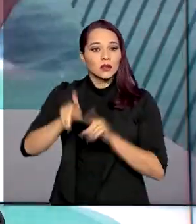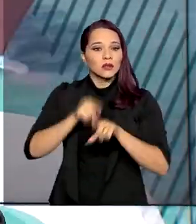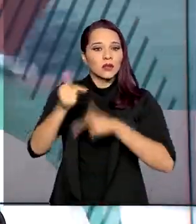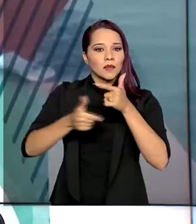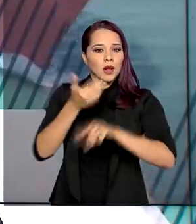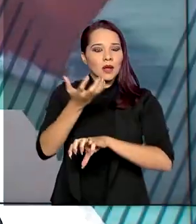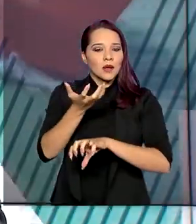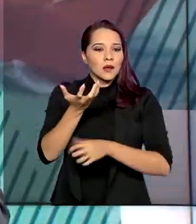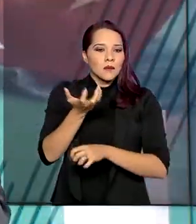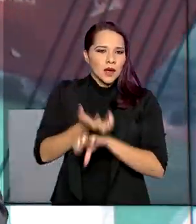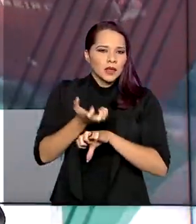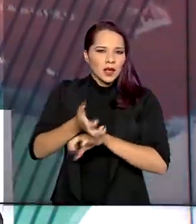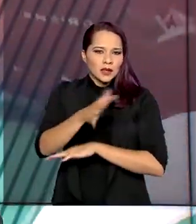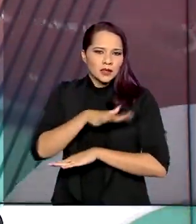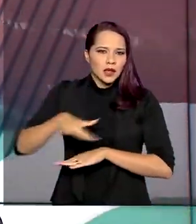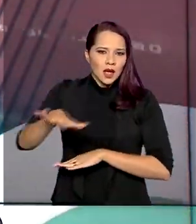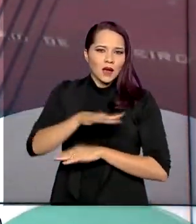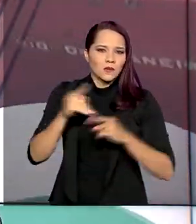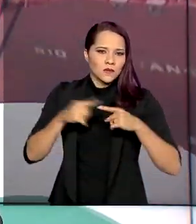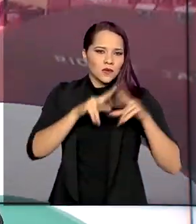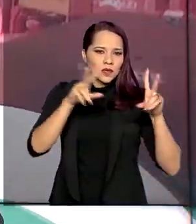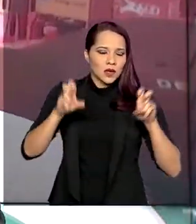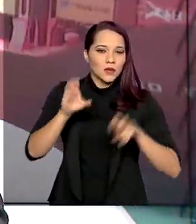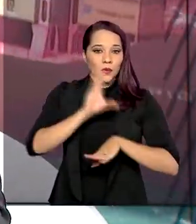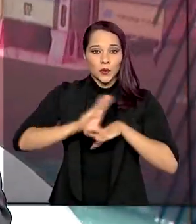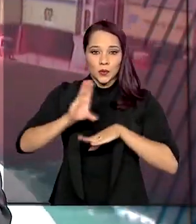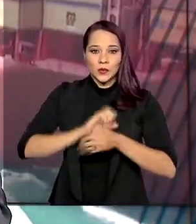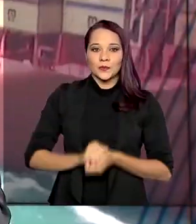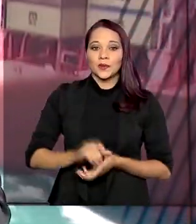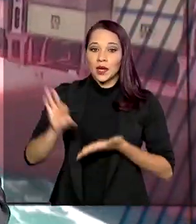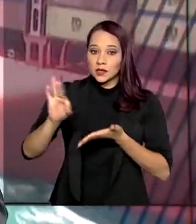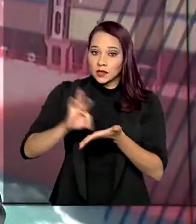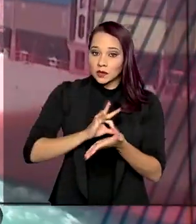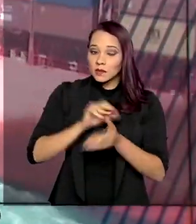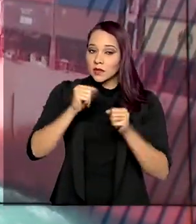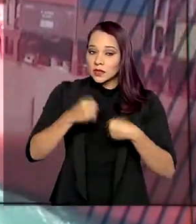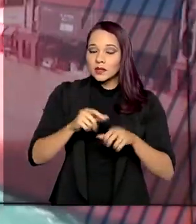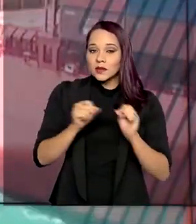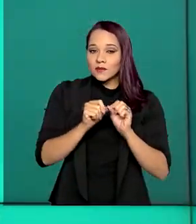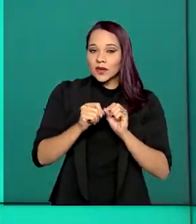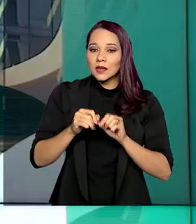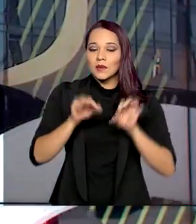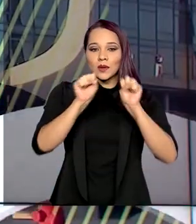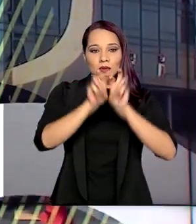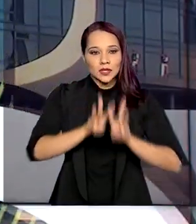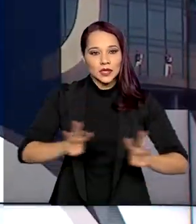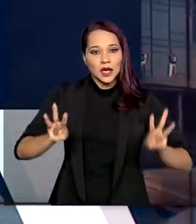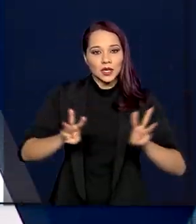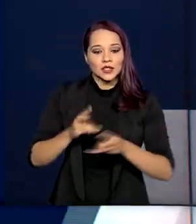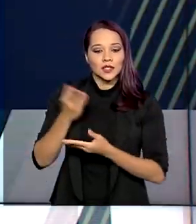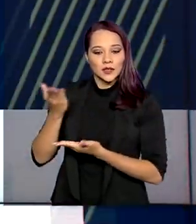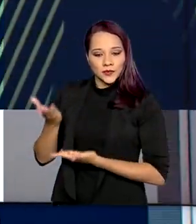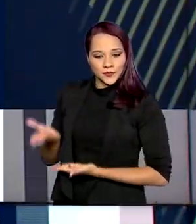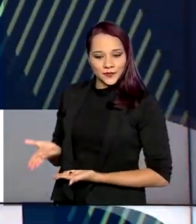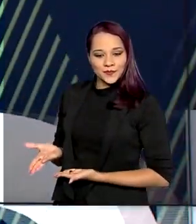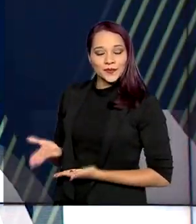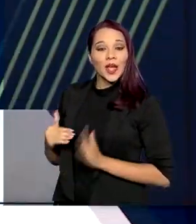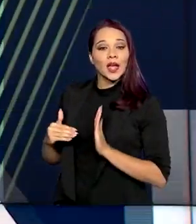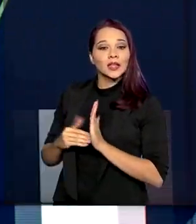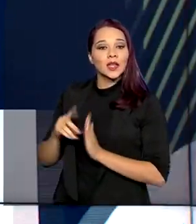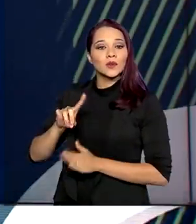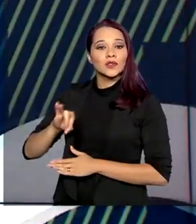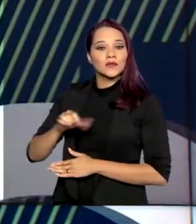disciplinas diárias correlatas ao tema do curso. As inscrições devem ser feitas pelo site que aparece aí na sua tela